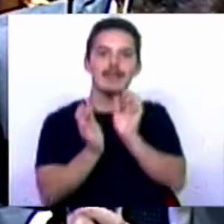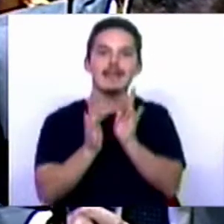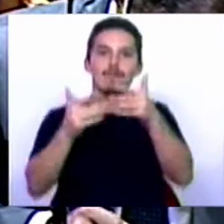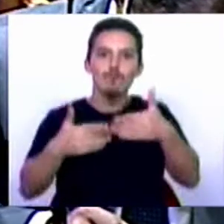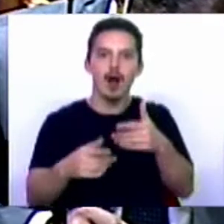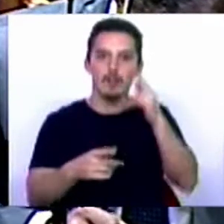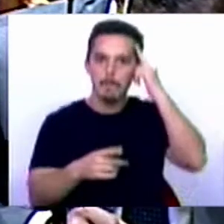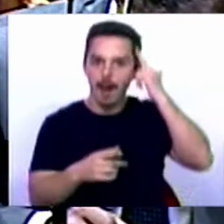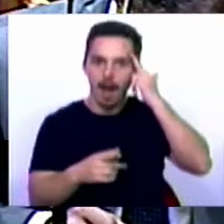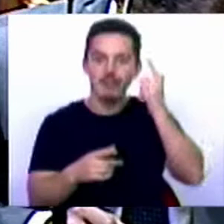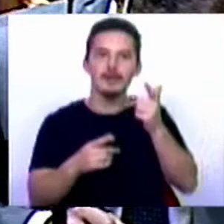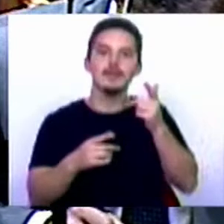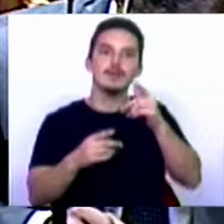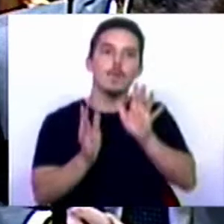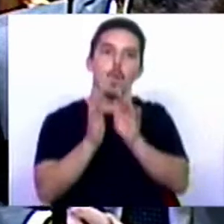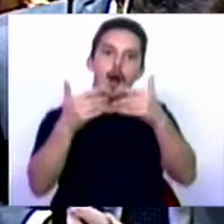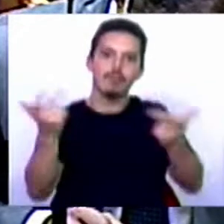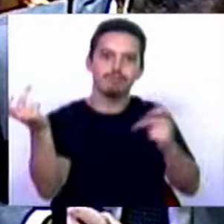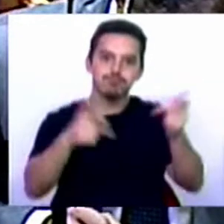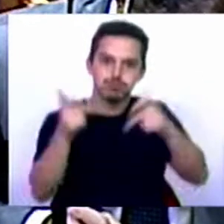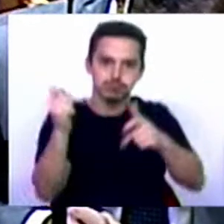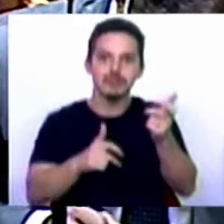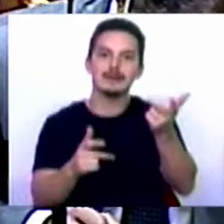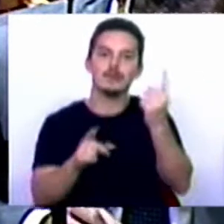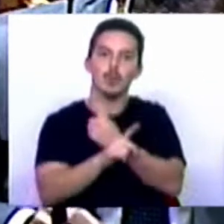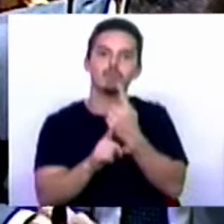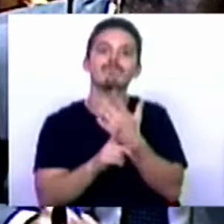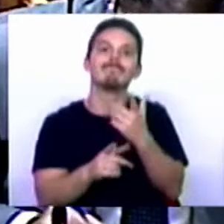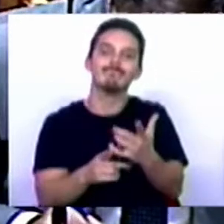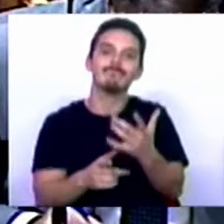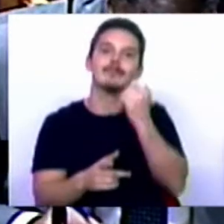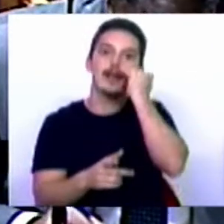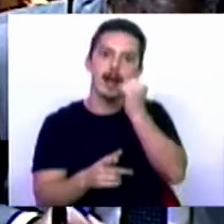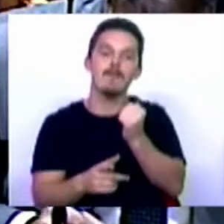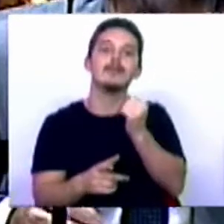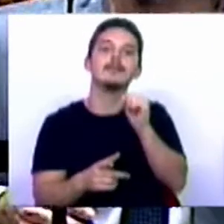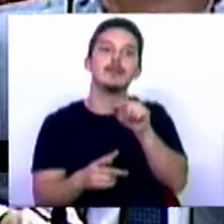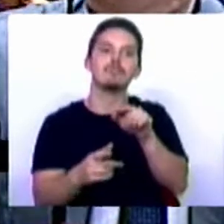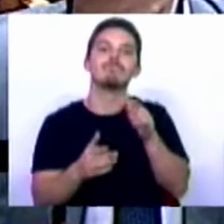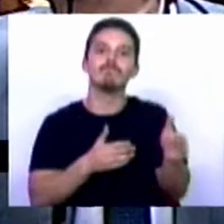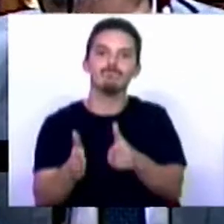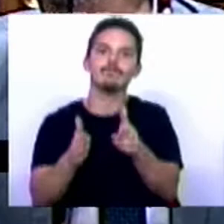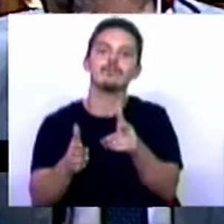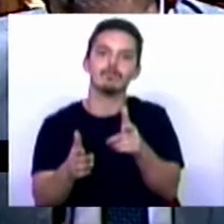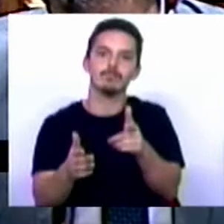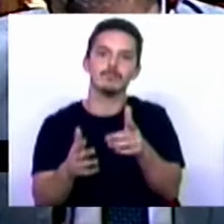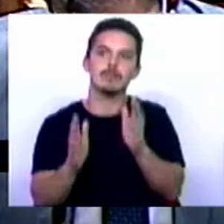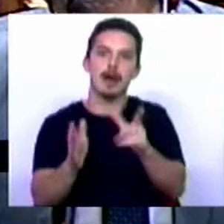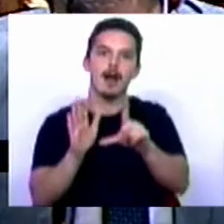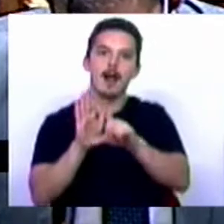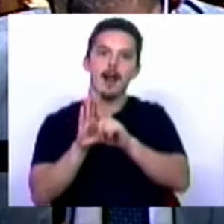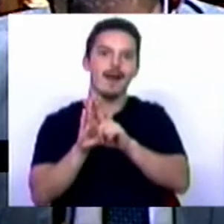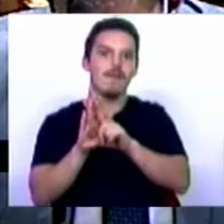o crescimento dos fenómenos online, determinaram o fenómenos como a condução sem habilitação legal.